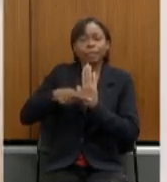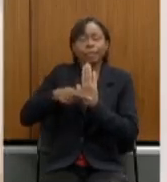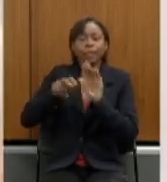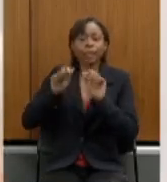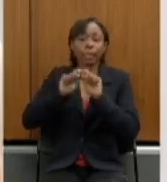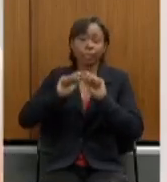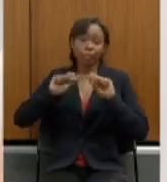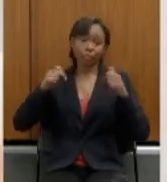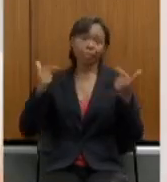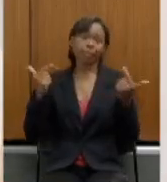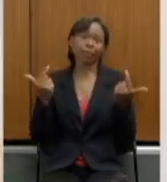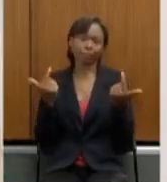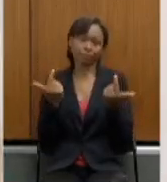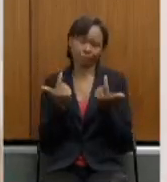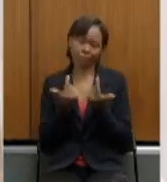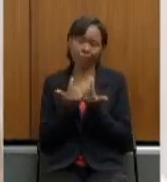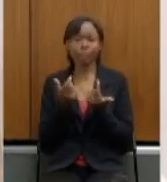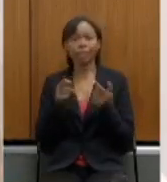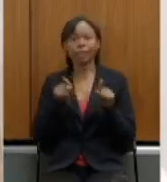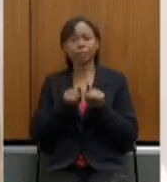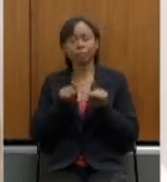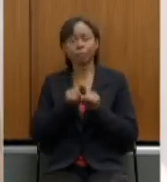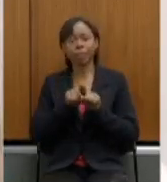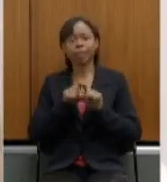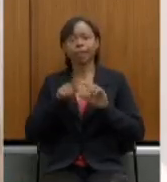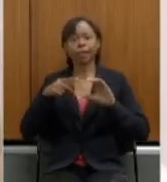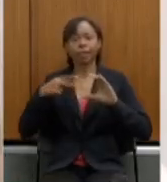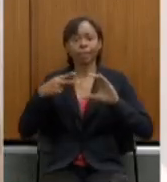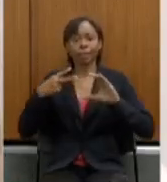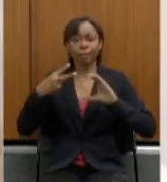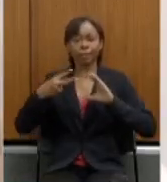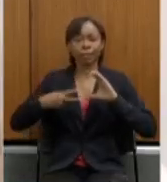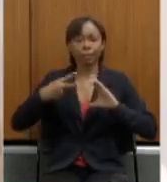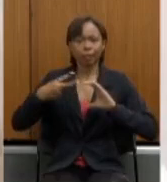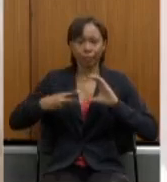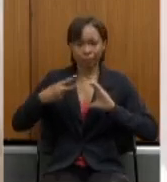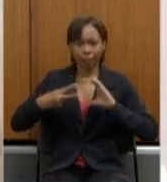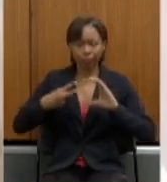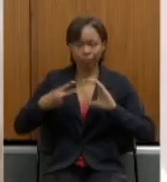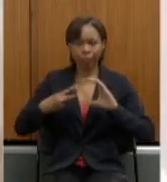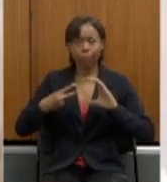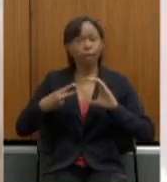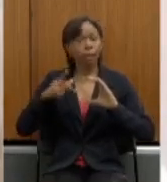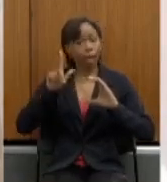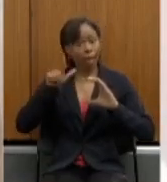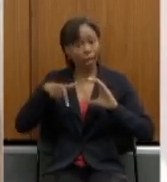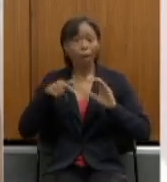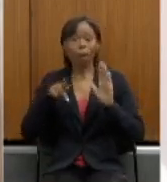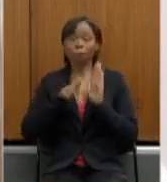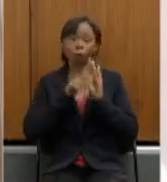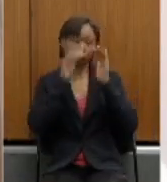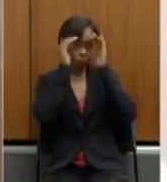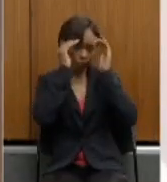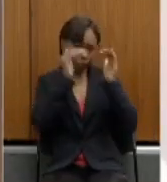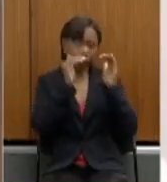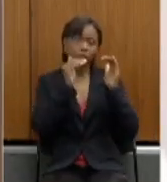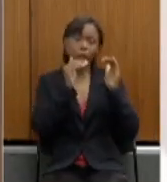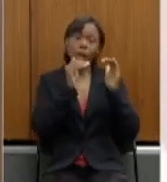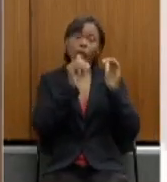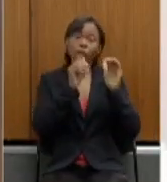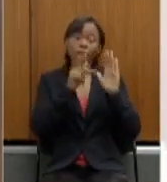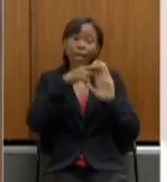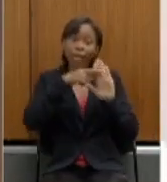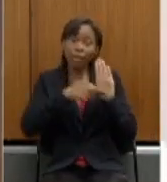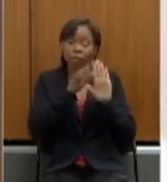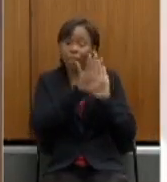e câmaras de vereadores, tá? Essas estão relegadas ao regime geral de previdência social, que consta do